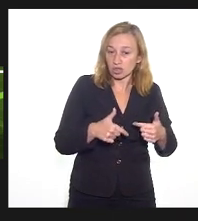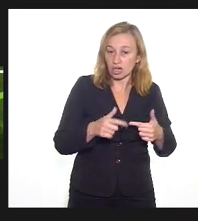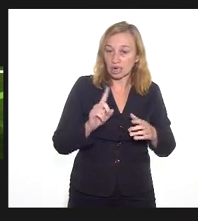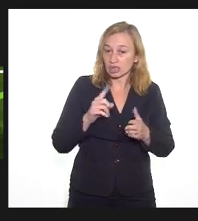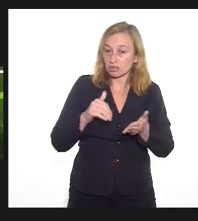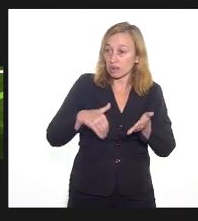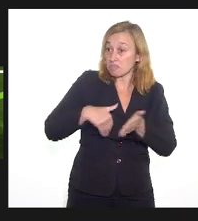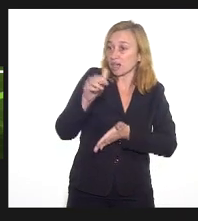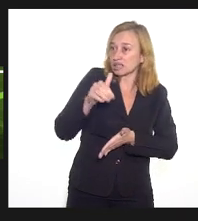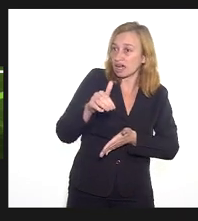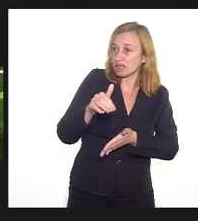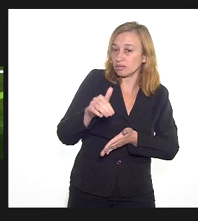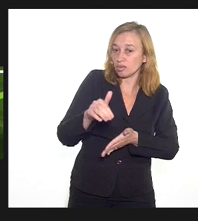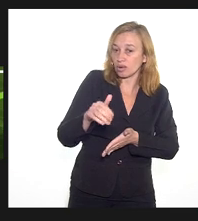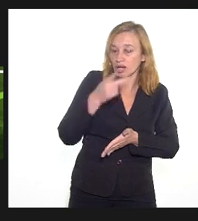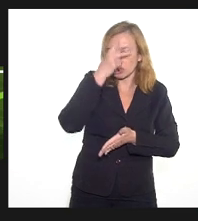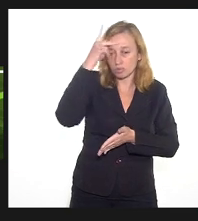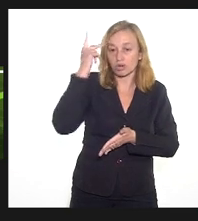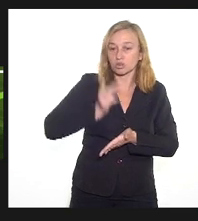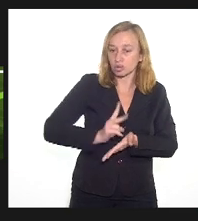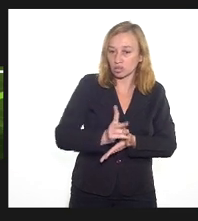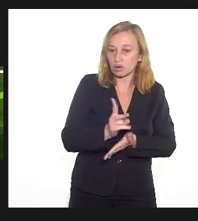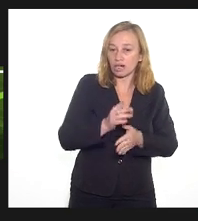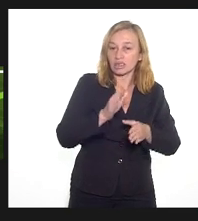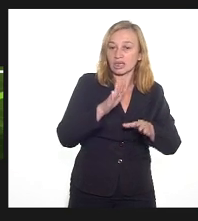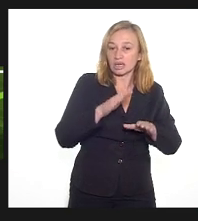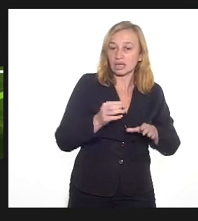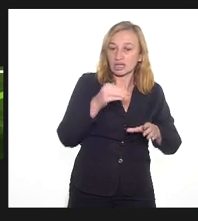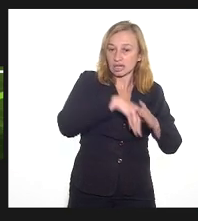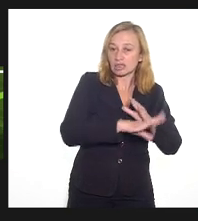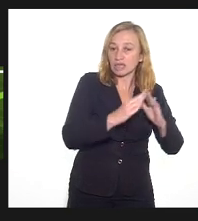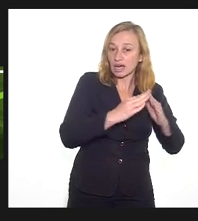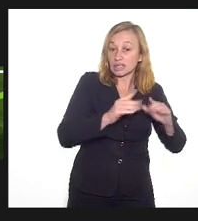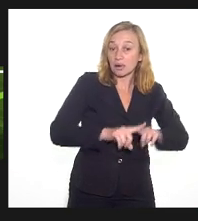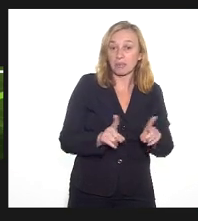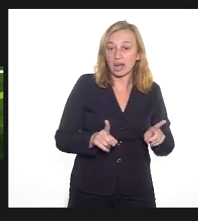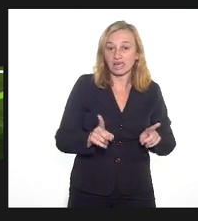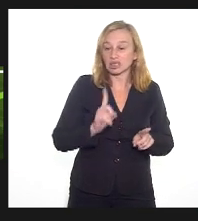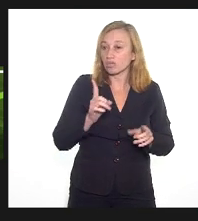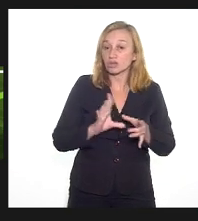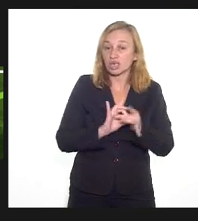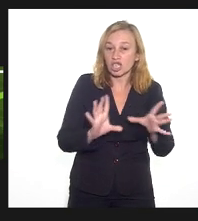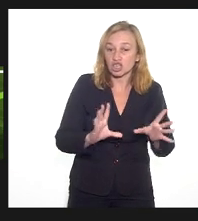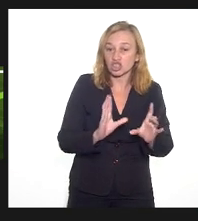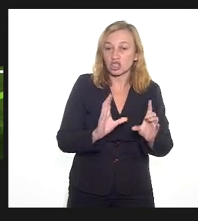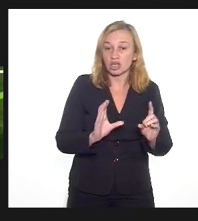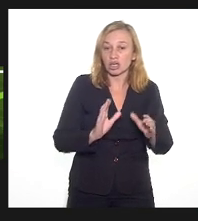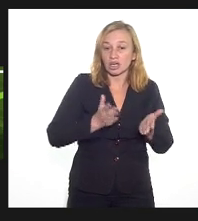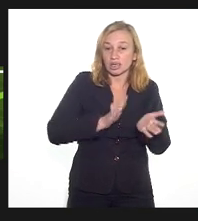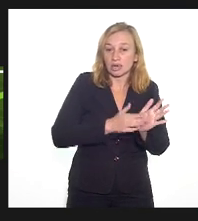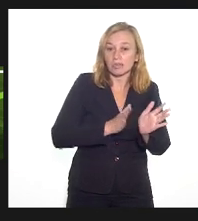pessoas, têm mantido na sua casa para poder não perder a casa, mas não estão permitindo que toque